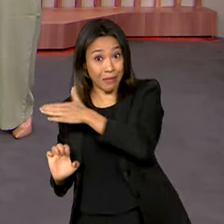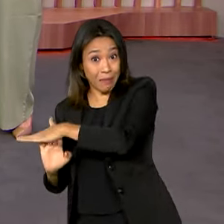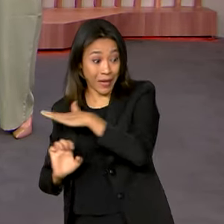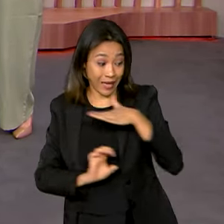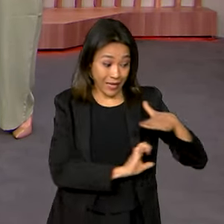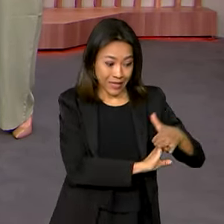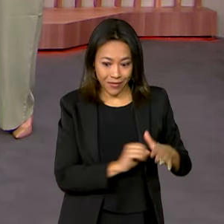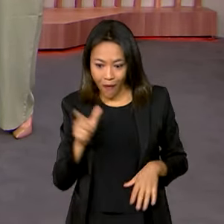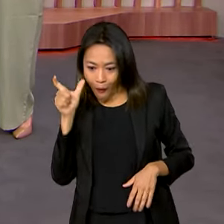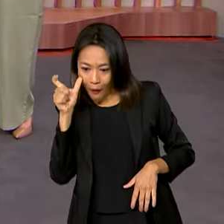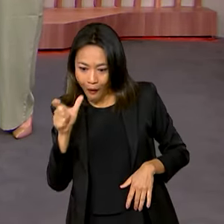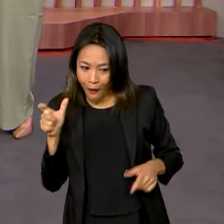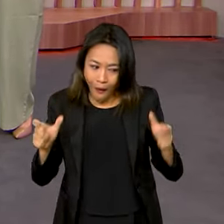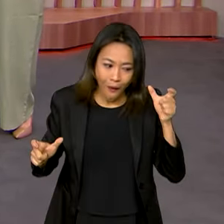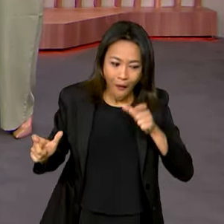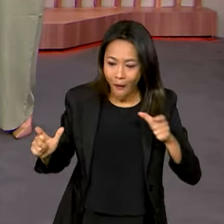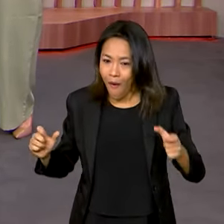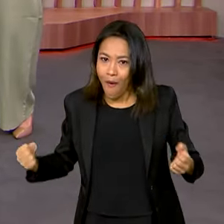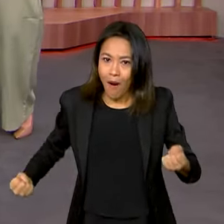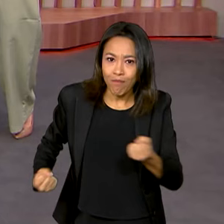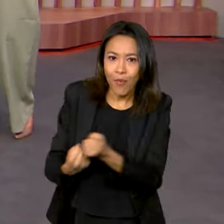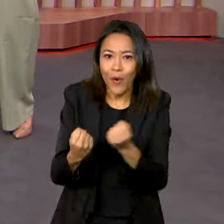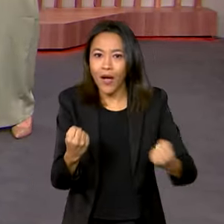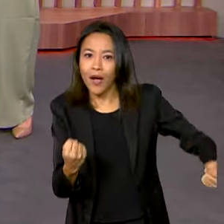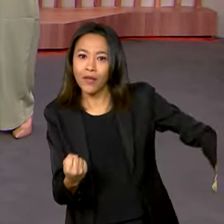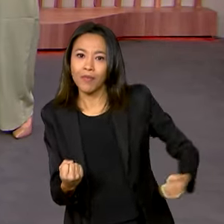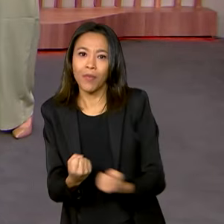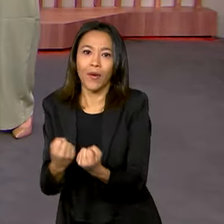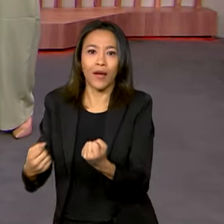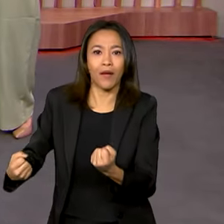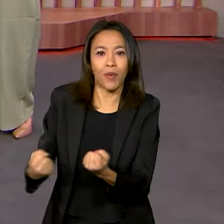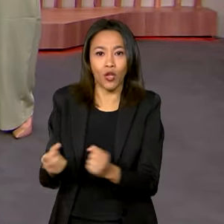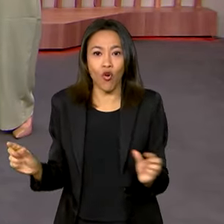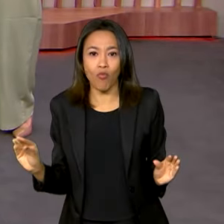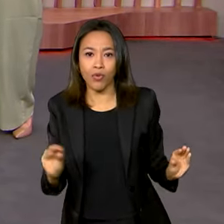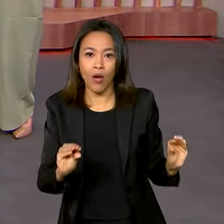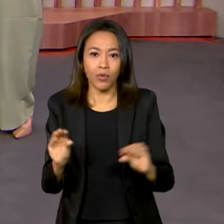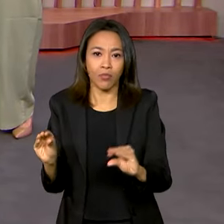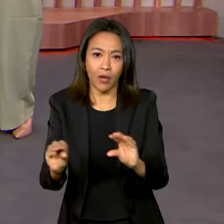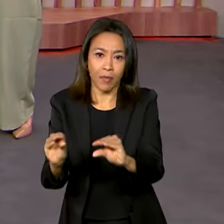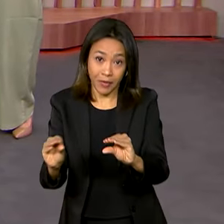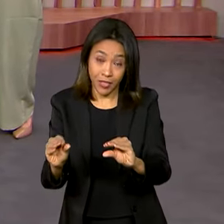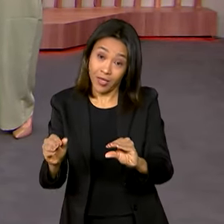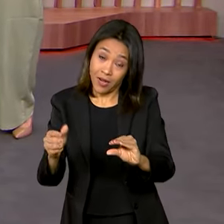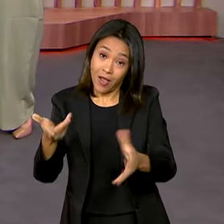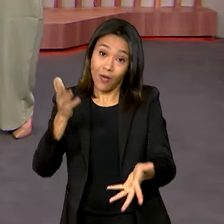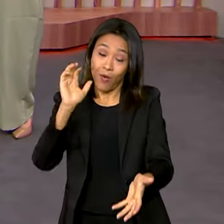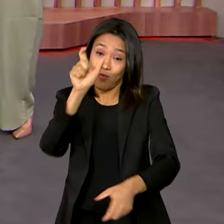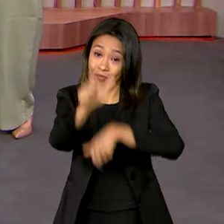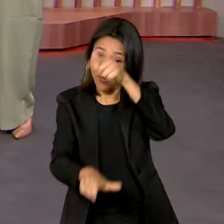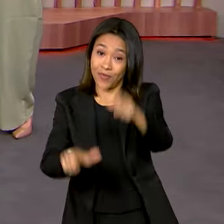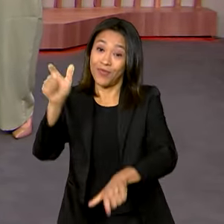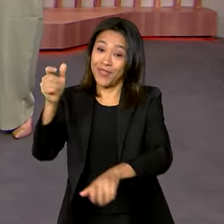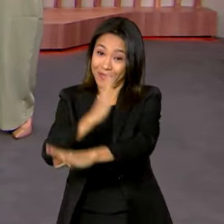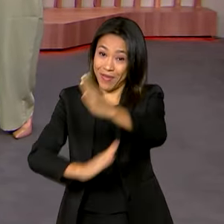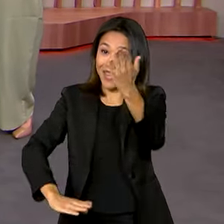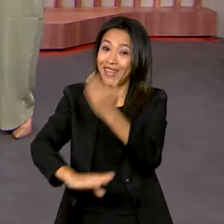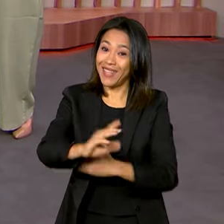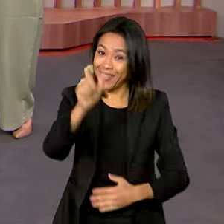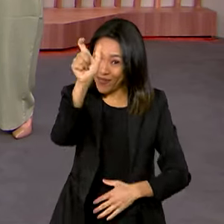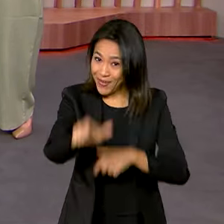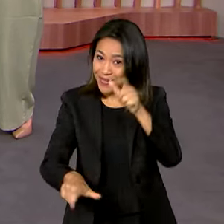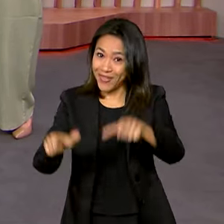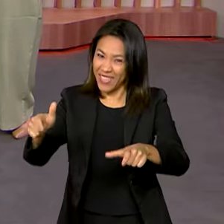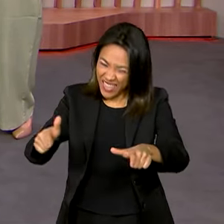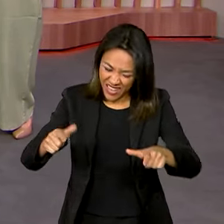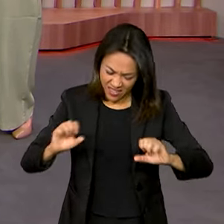as próprias pessoas, né? Vêm ali quantas dificuldades, né? Com os atletas paralímpicos e eles, né? Dando